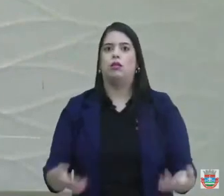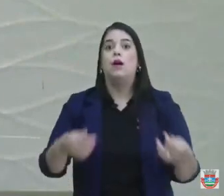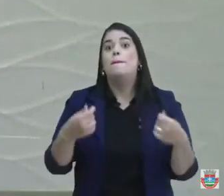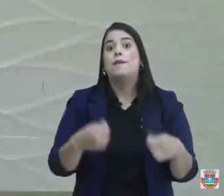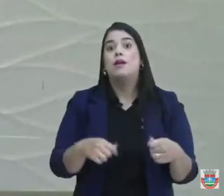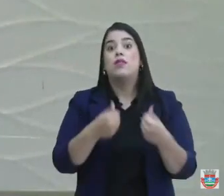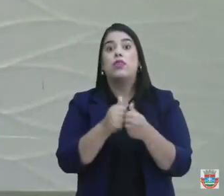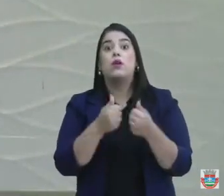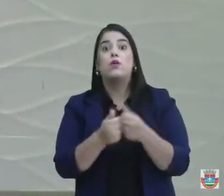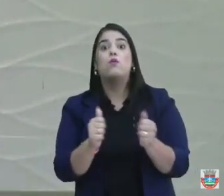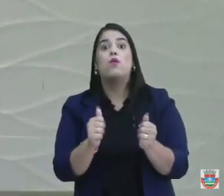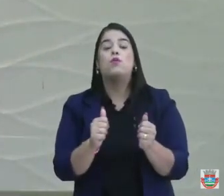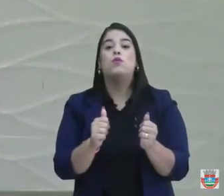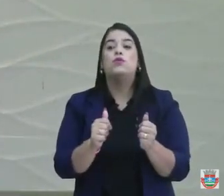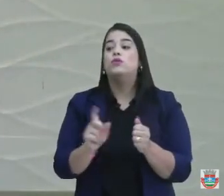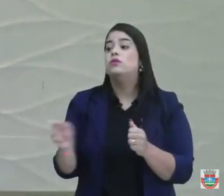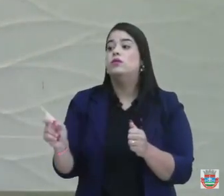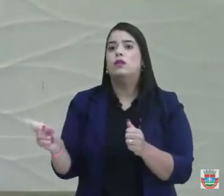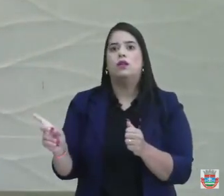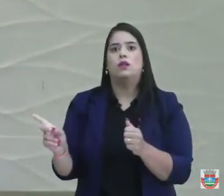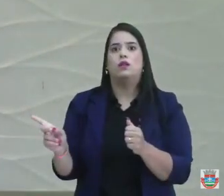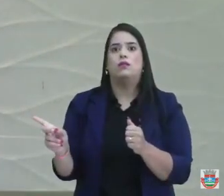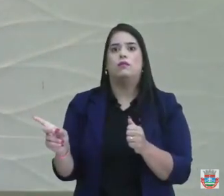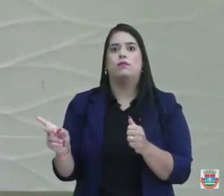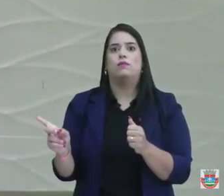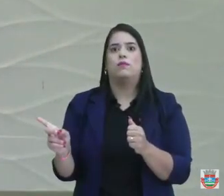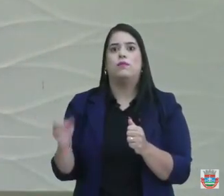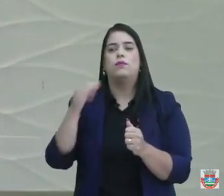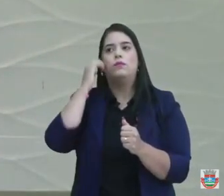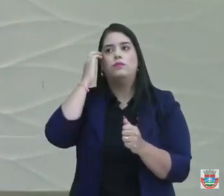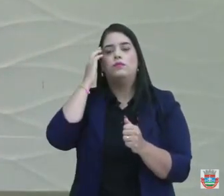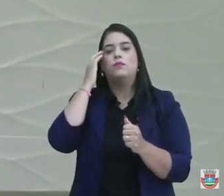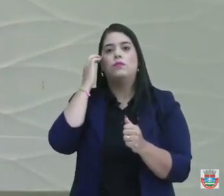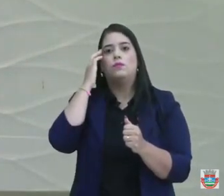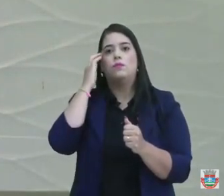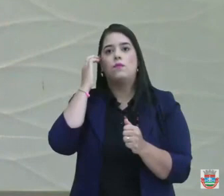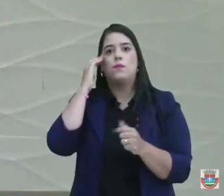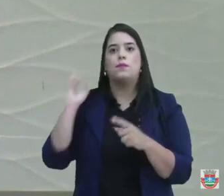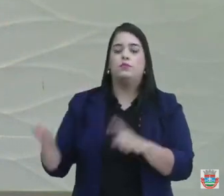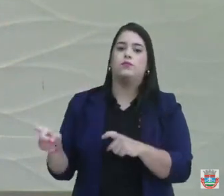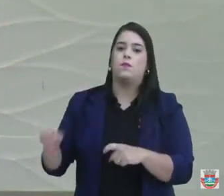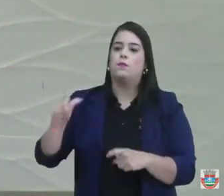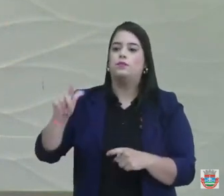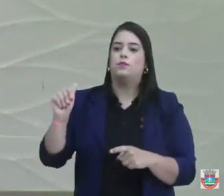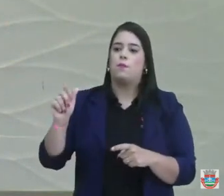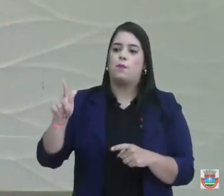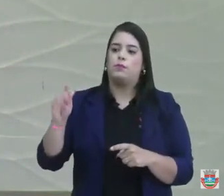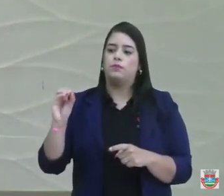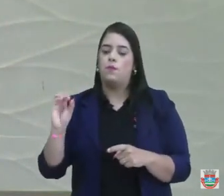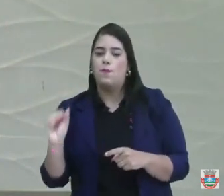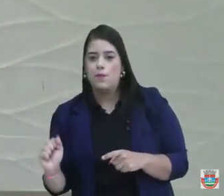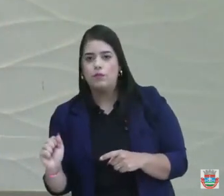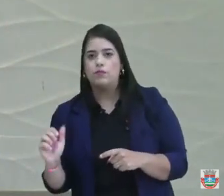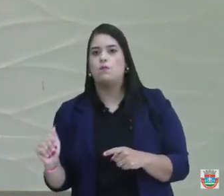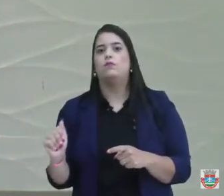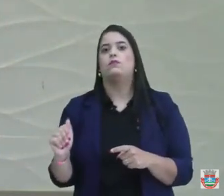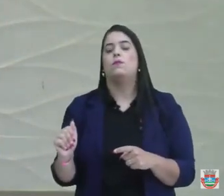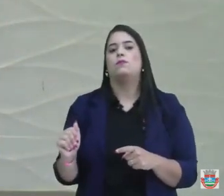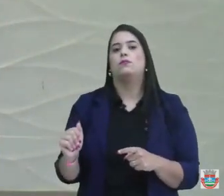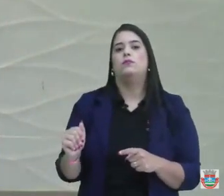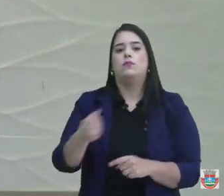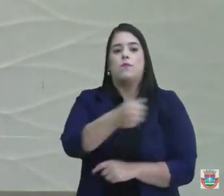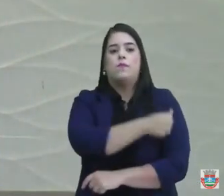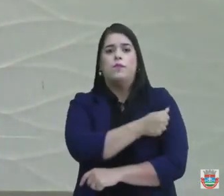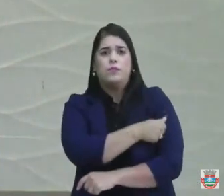quebrar, o outro ir buscar. Na Lagoa da Pedra, está sem ter aula, porque o ônibus não está chegando, nós meninos sem aula,